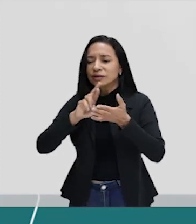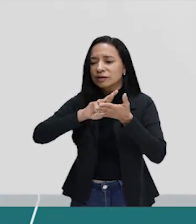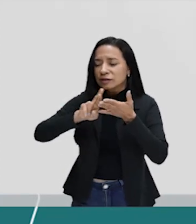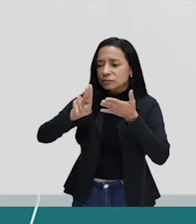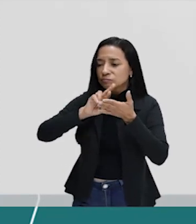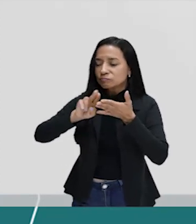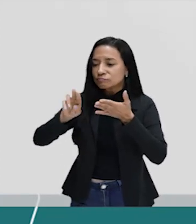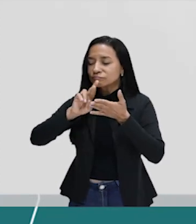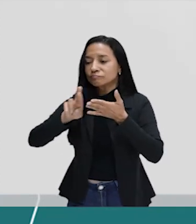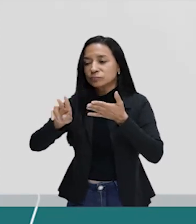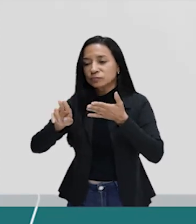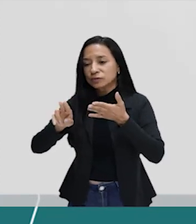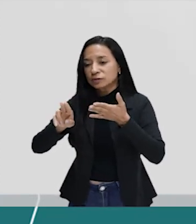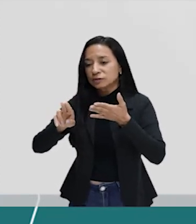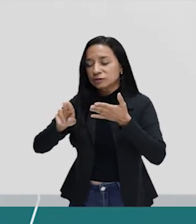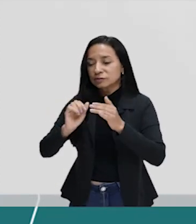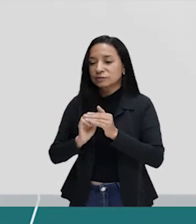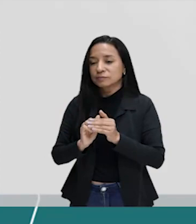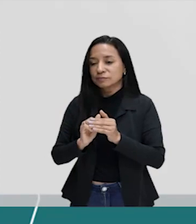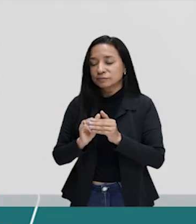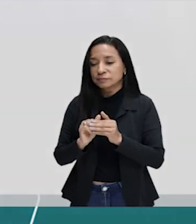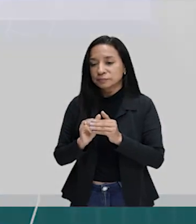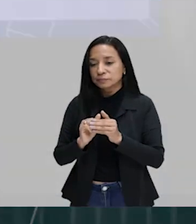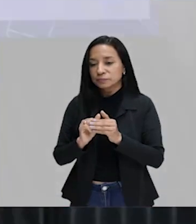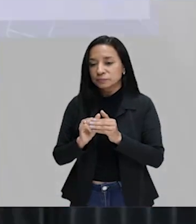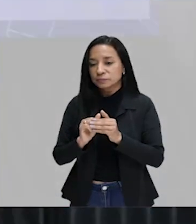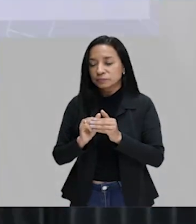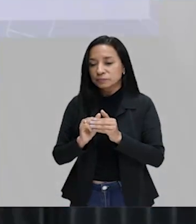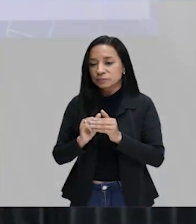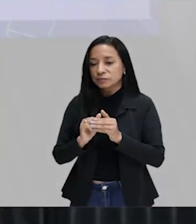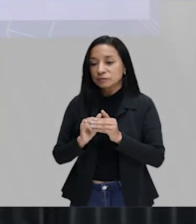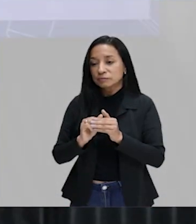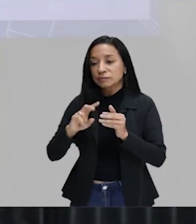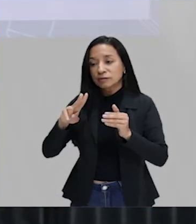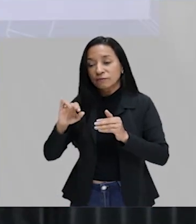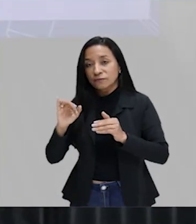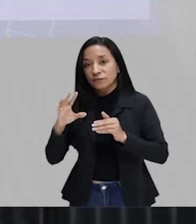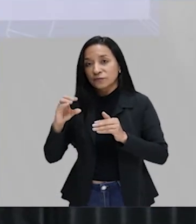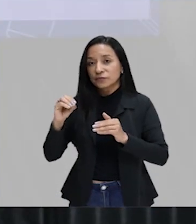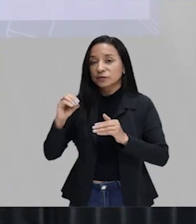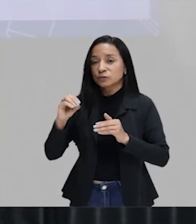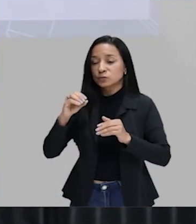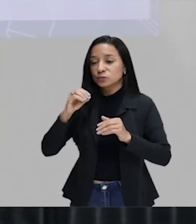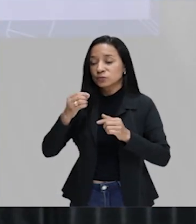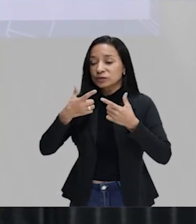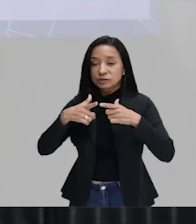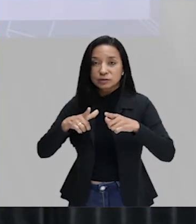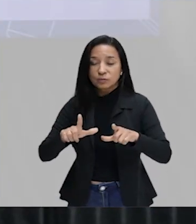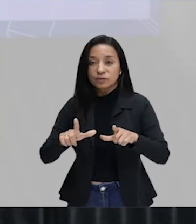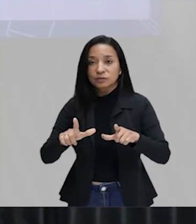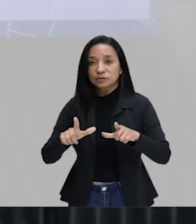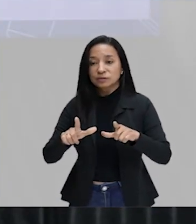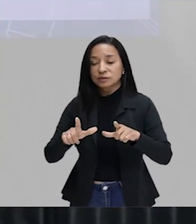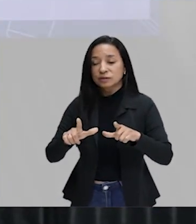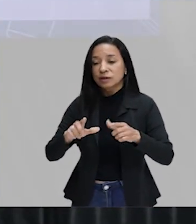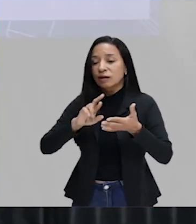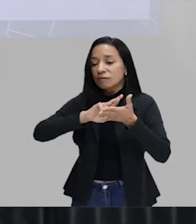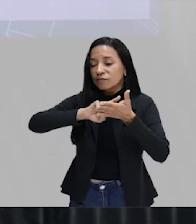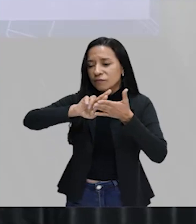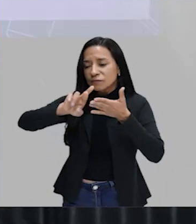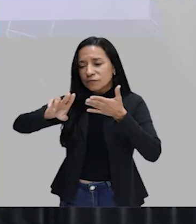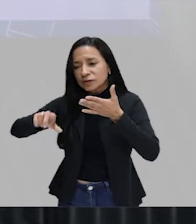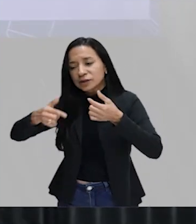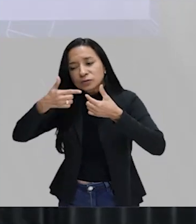das intercorrências, os vícios de linguagem, as variações